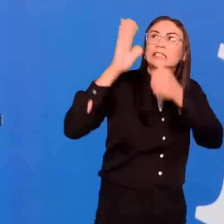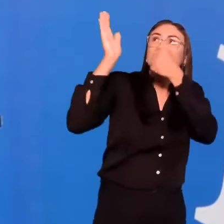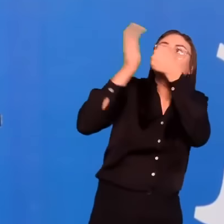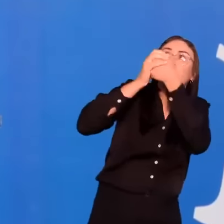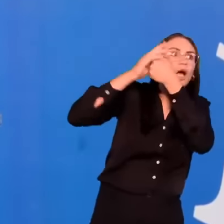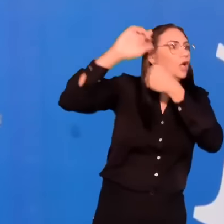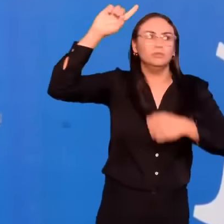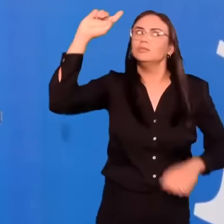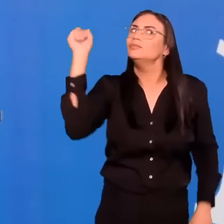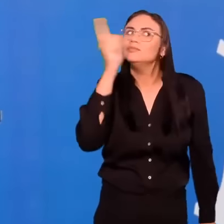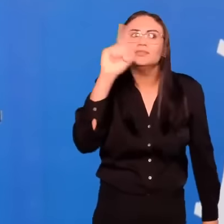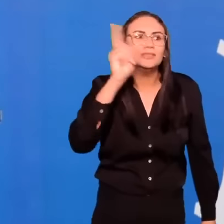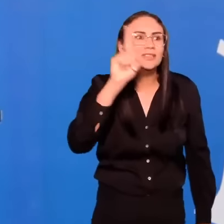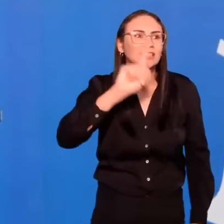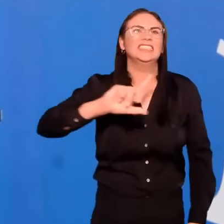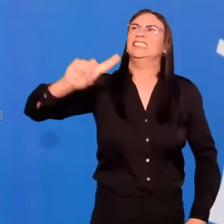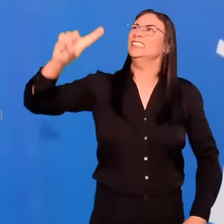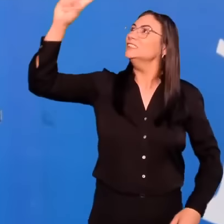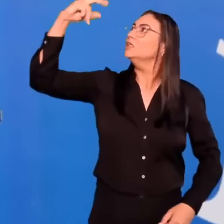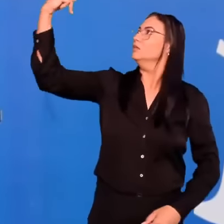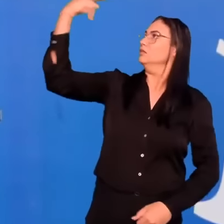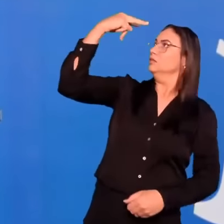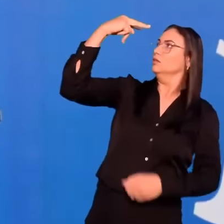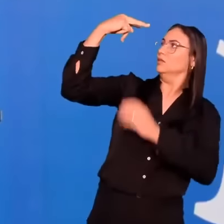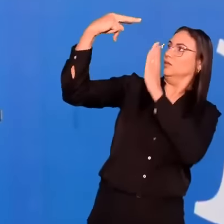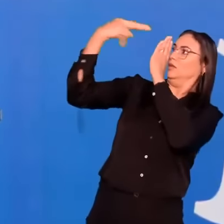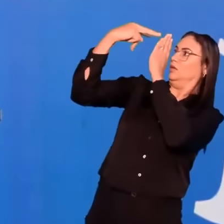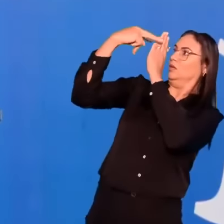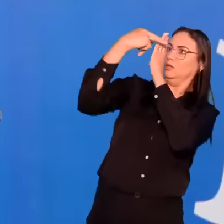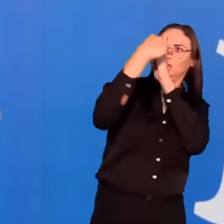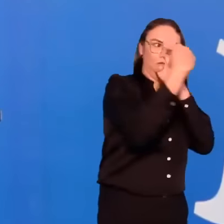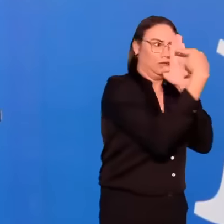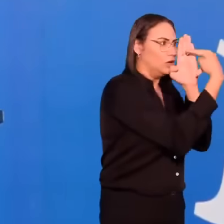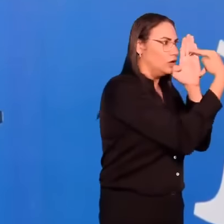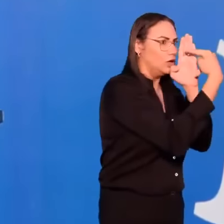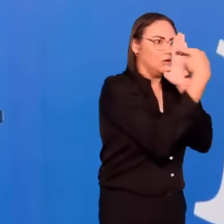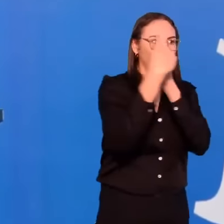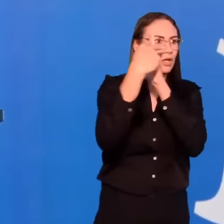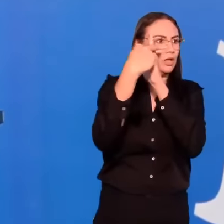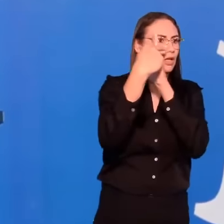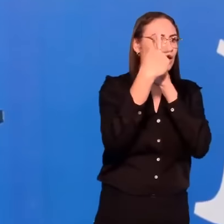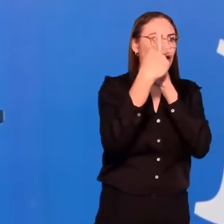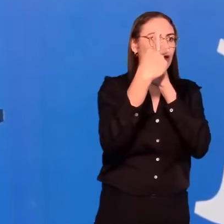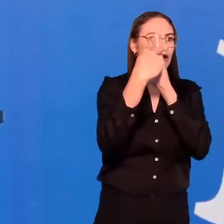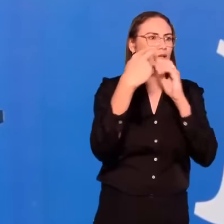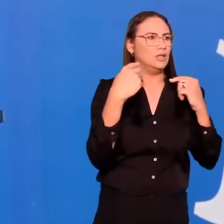temos que tratar. Os olhos de Deus estão como chamas de fogo, contemplando os bons e os maus.